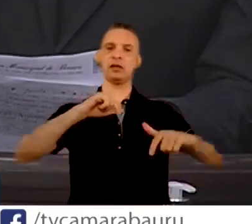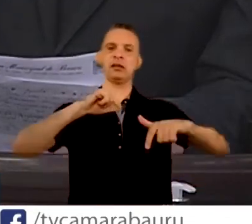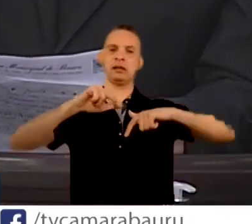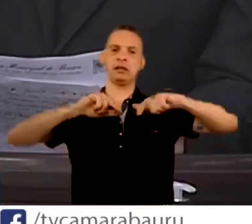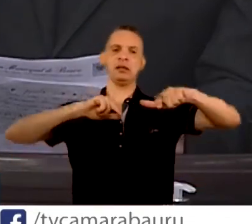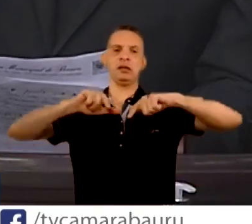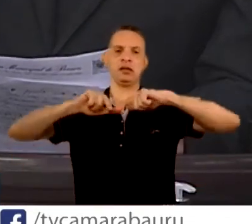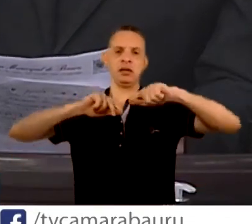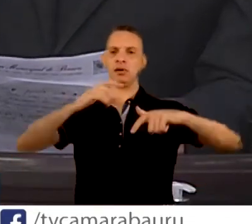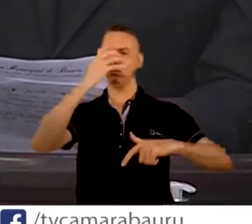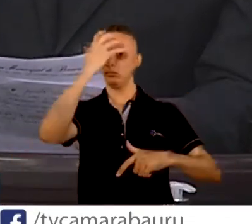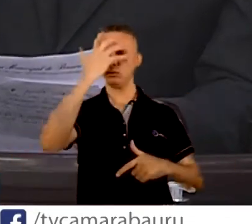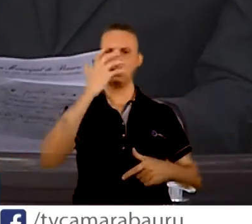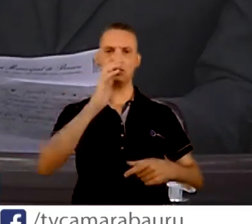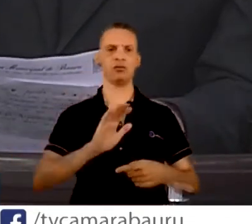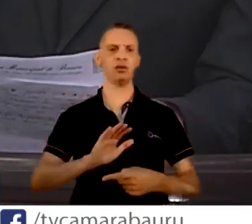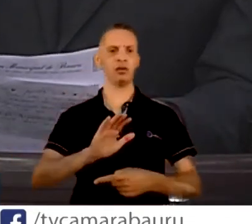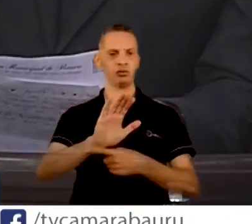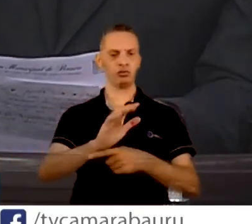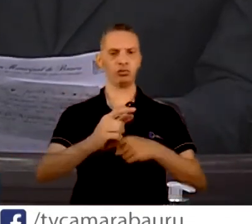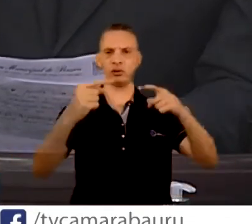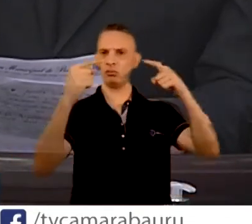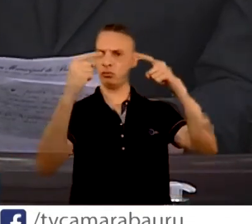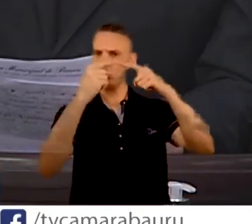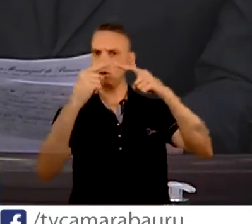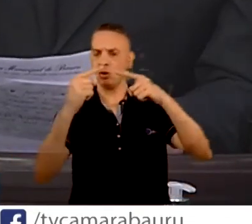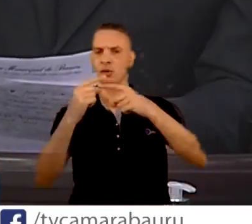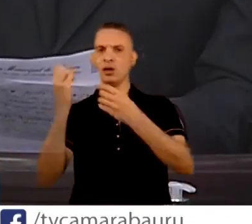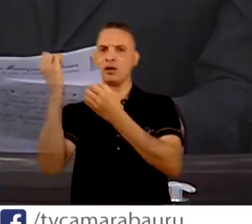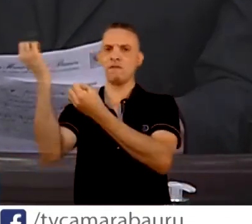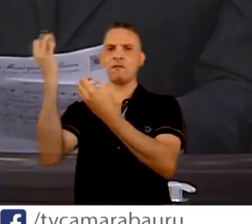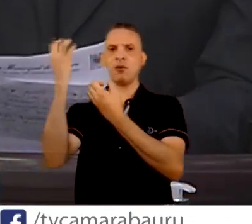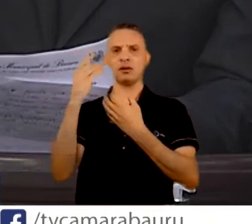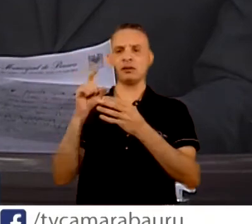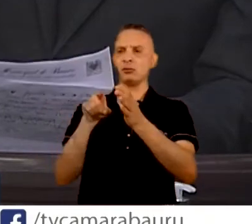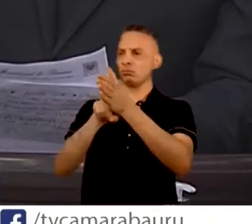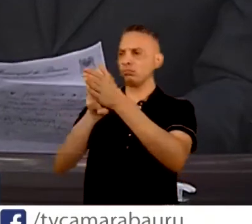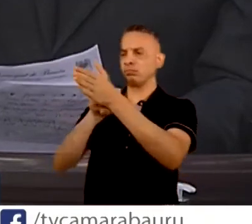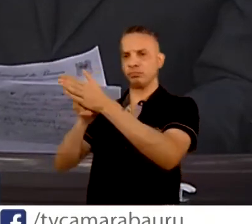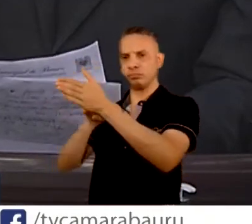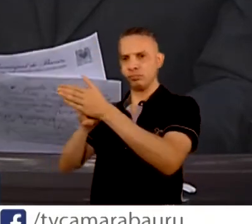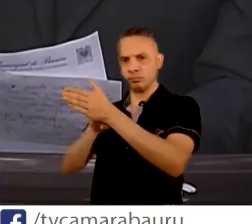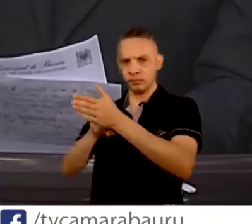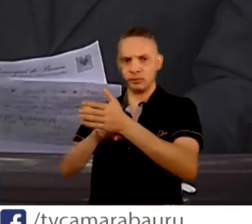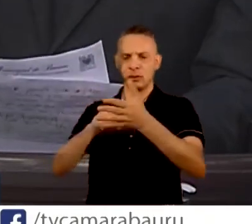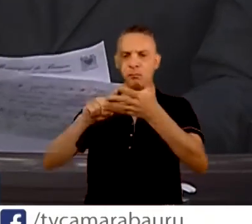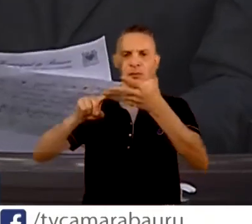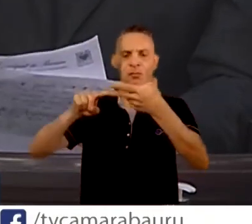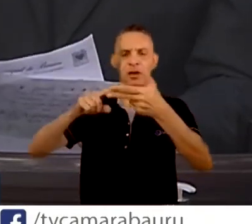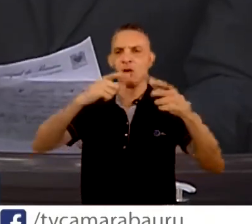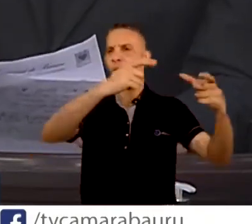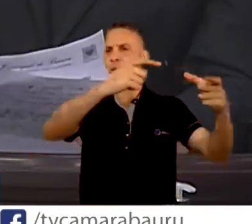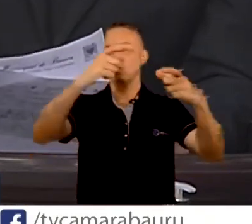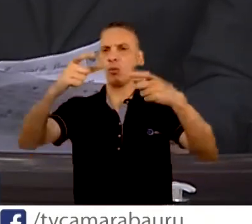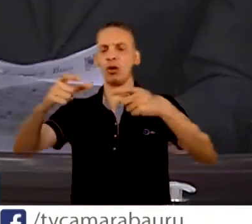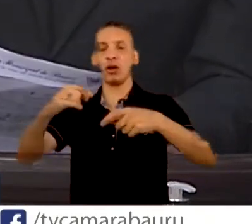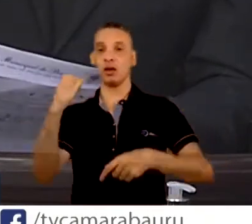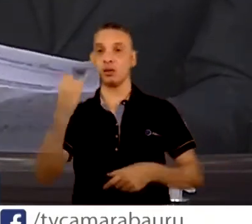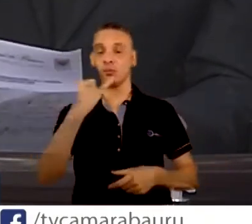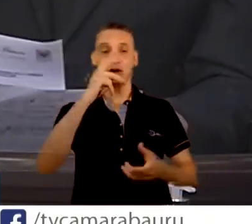a respeito e buscado informações em todos os âmbitos e de maneira lícita e verídica.